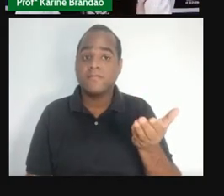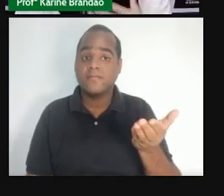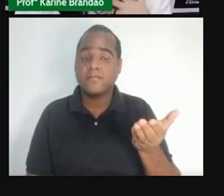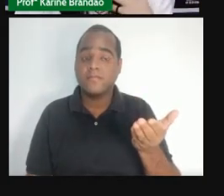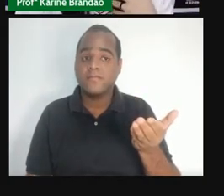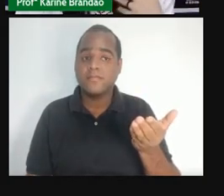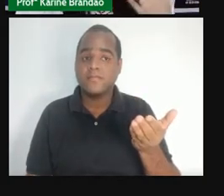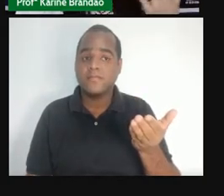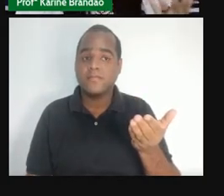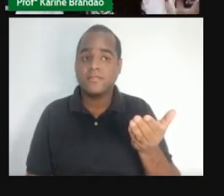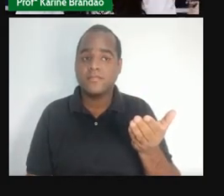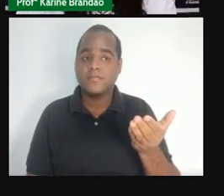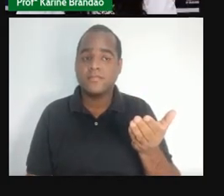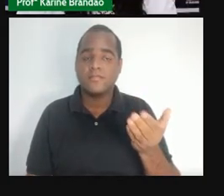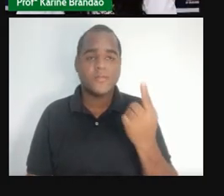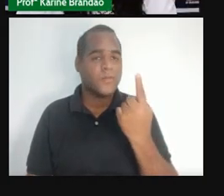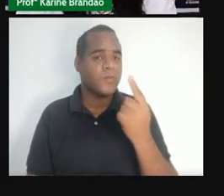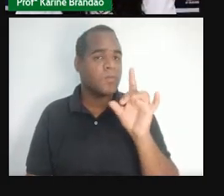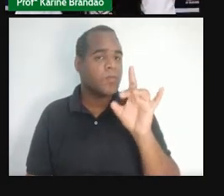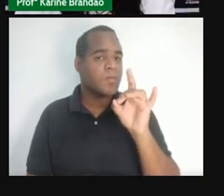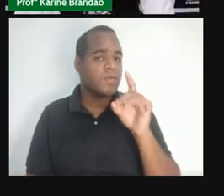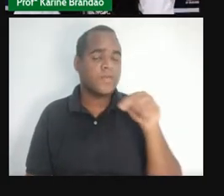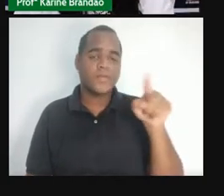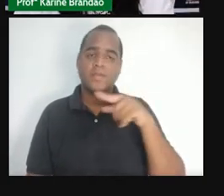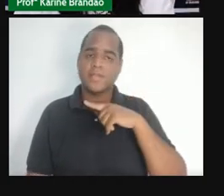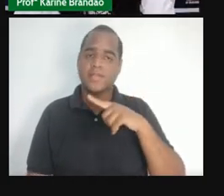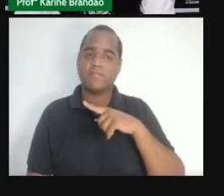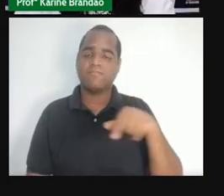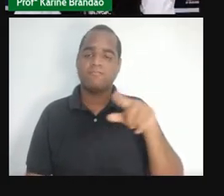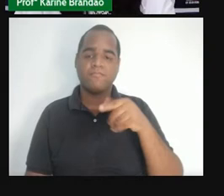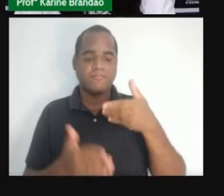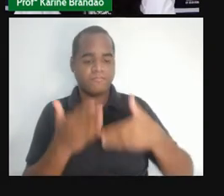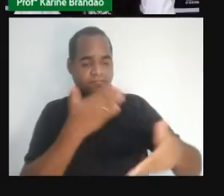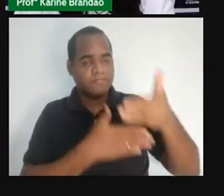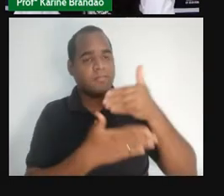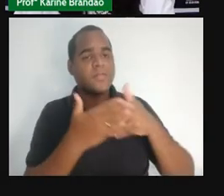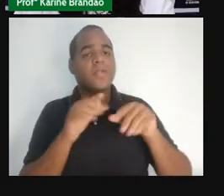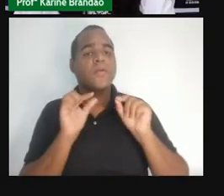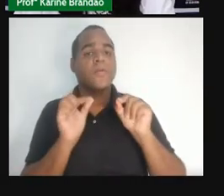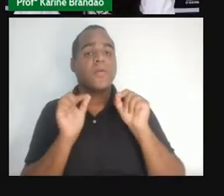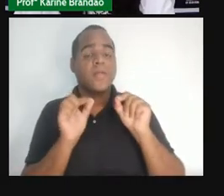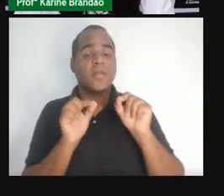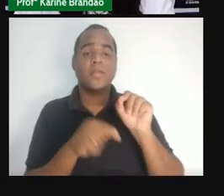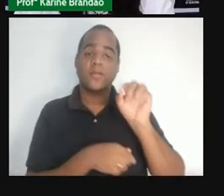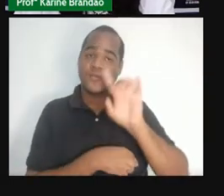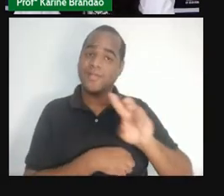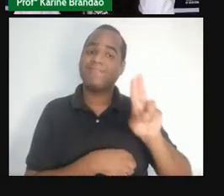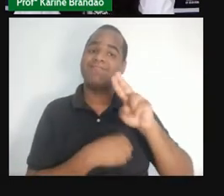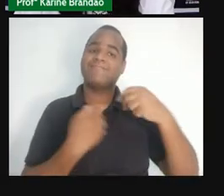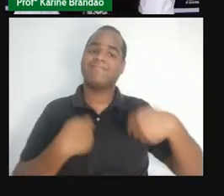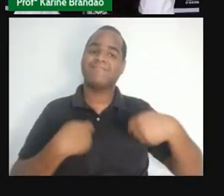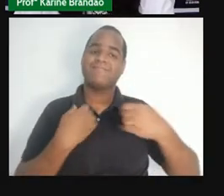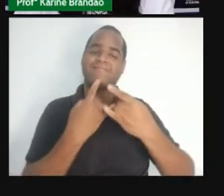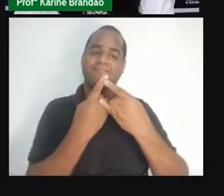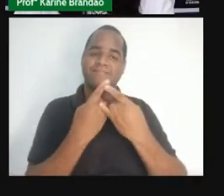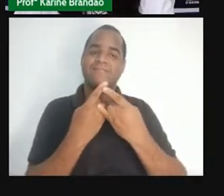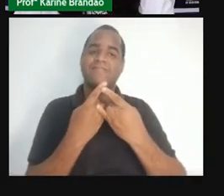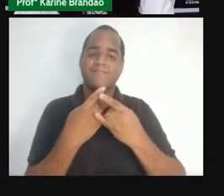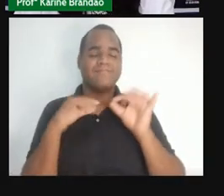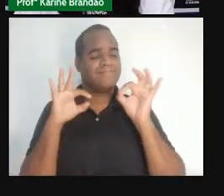sífilis? A única forma que nós temos de prevenção é o quê? O uso da camisinha, não é verdade?